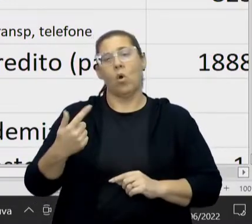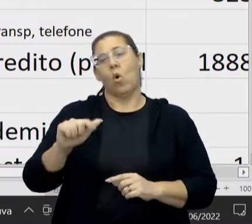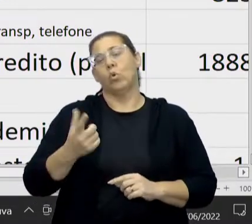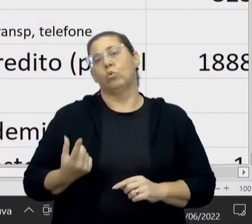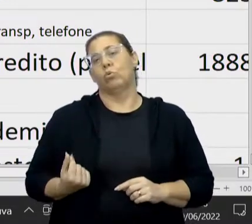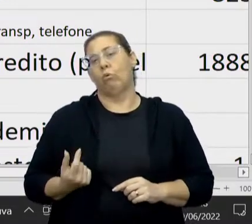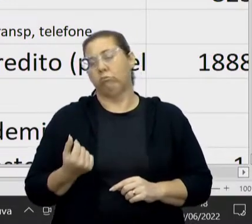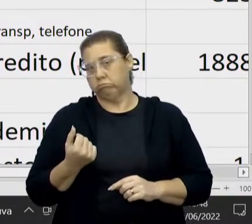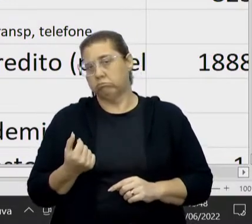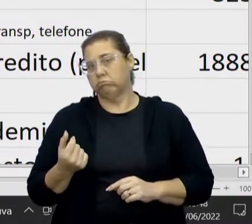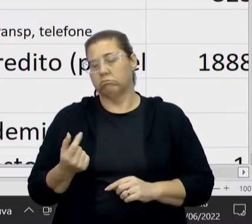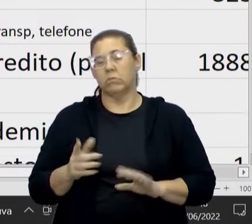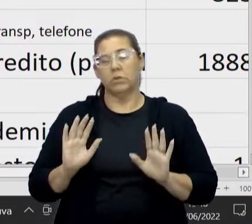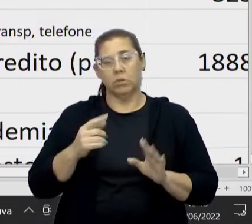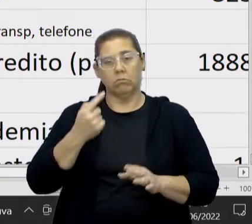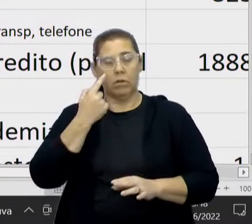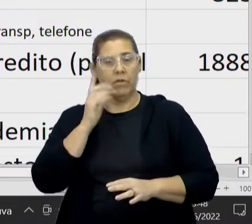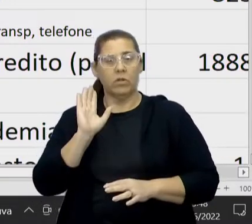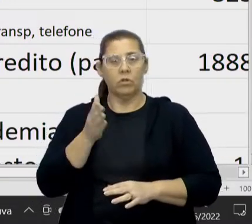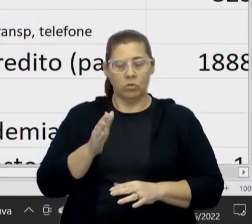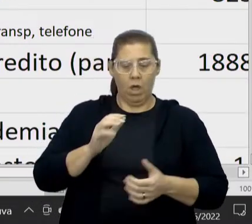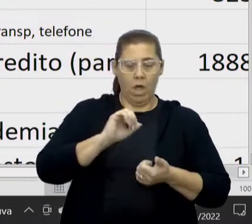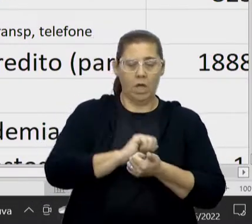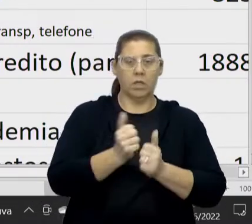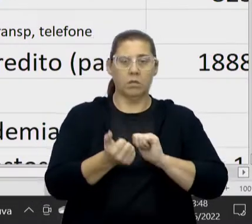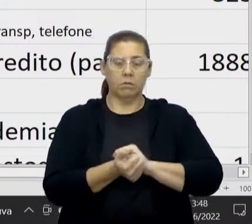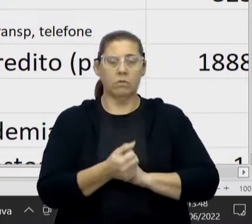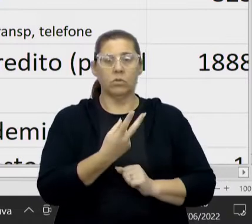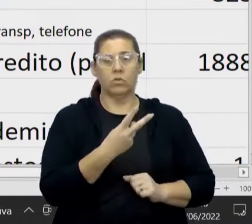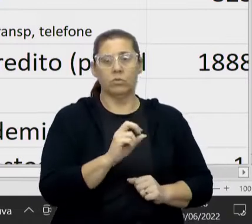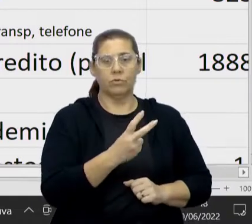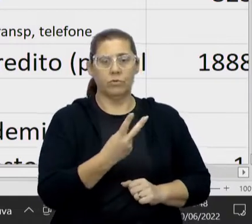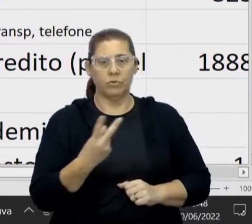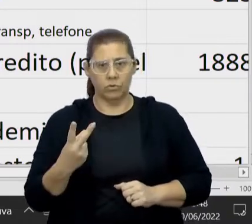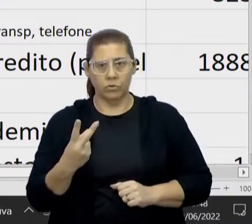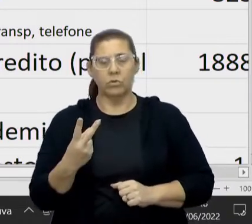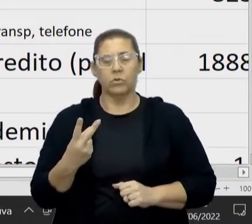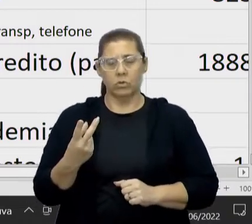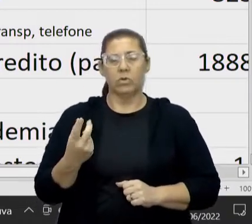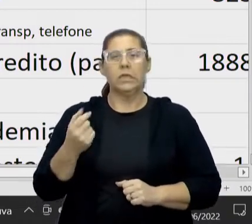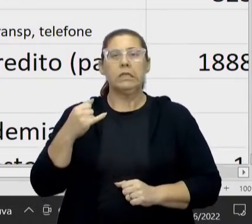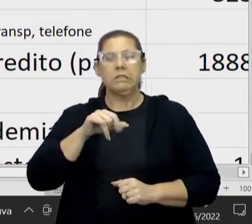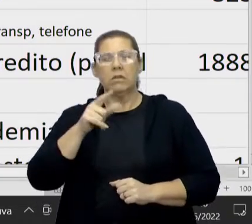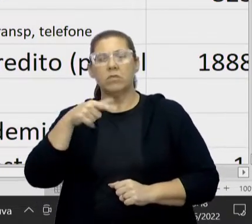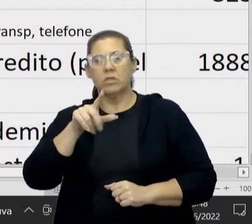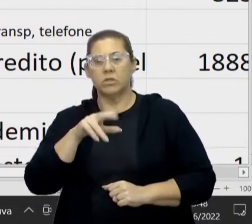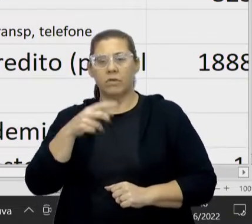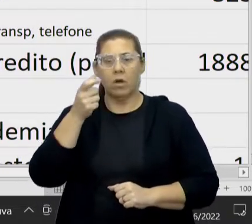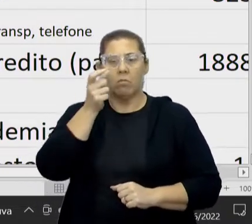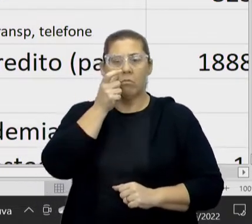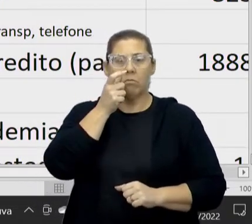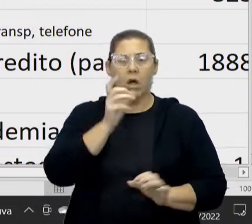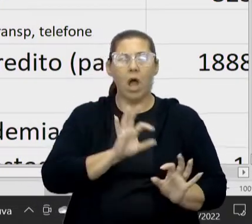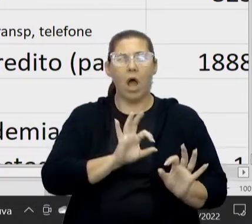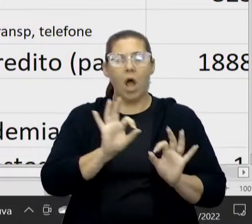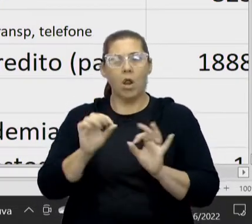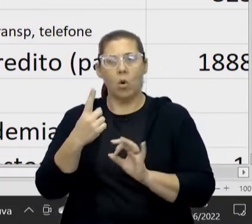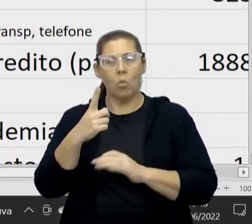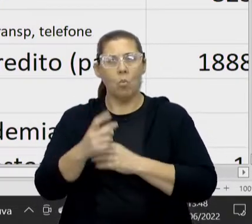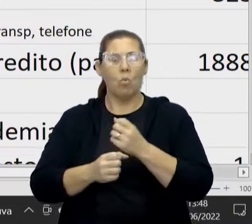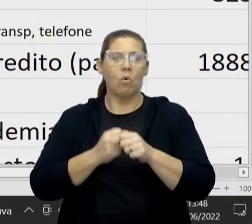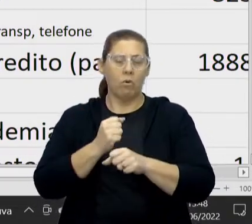gente está pegando os valores corrigidos e atuais aí de 2022. Pensando que se você estiver assistindo essa aula daqui a um ano,